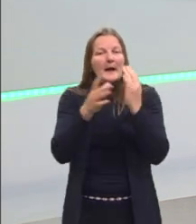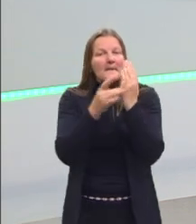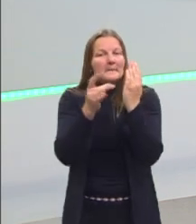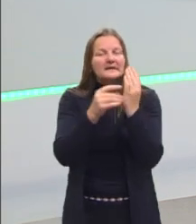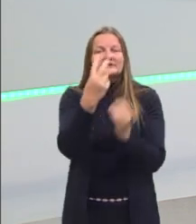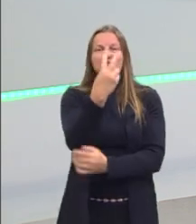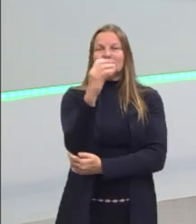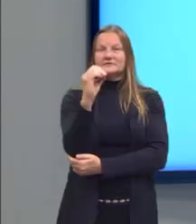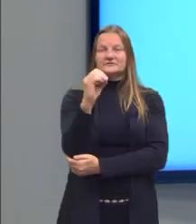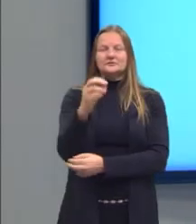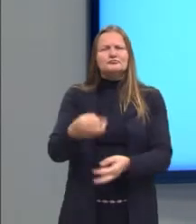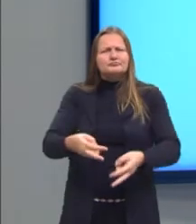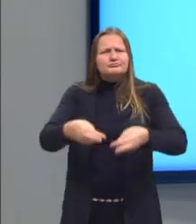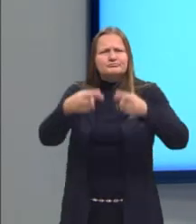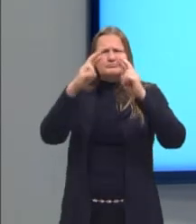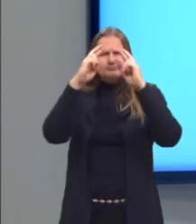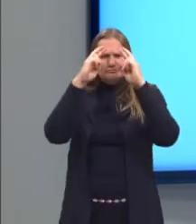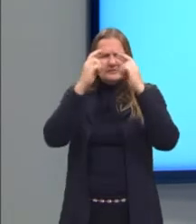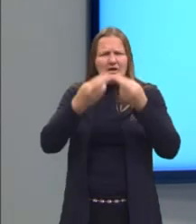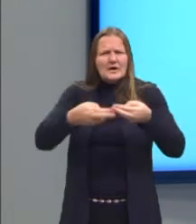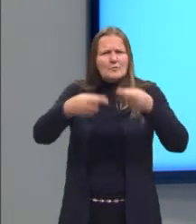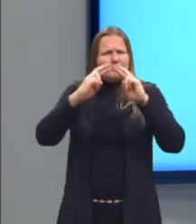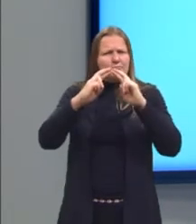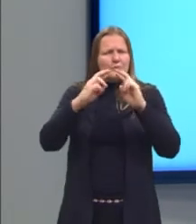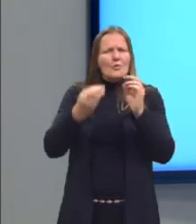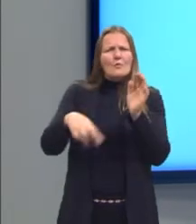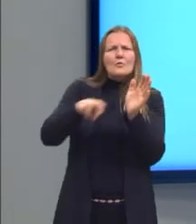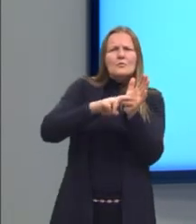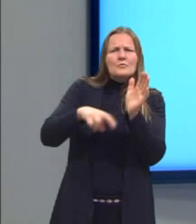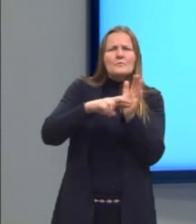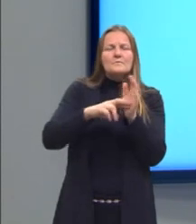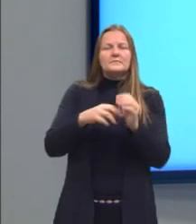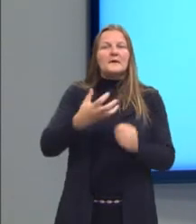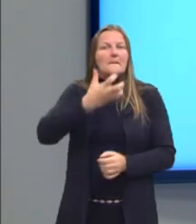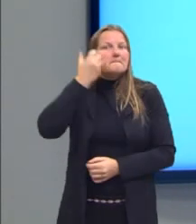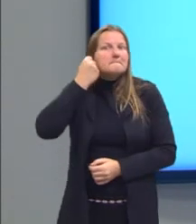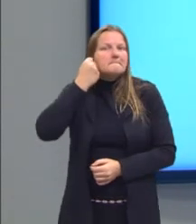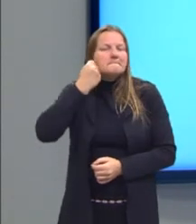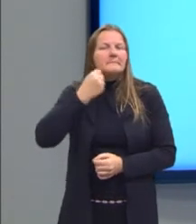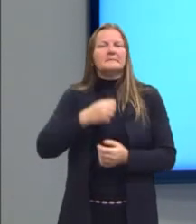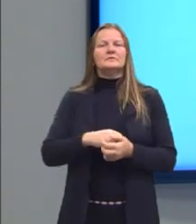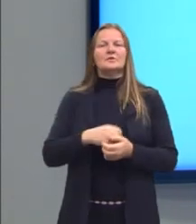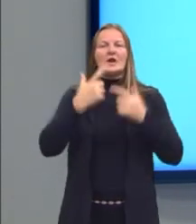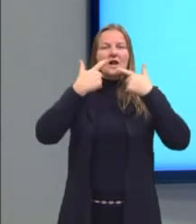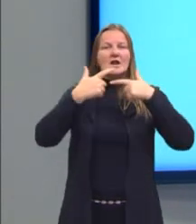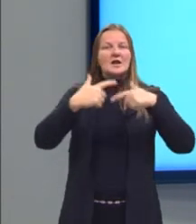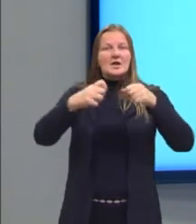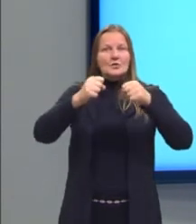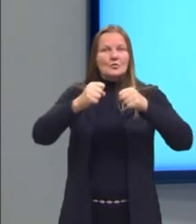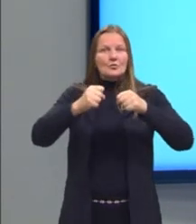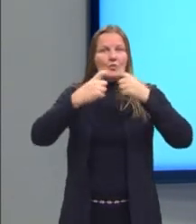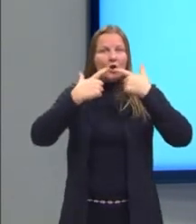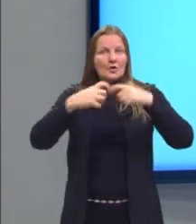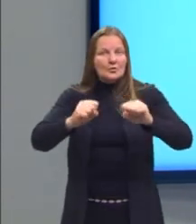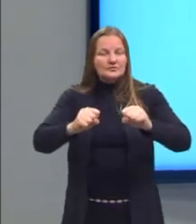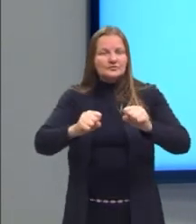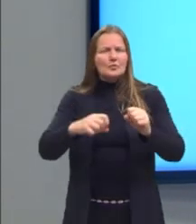Reconhecer a importância do patrimônio linguístico para a preservação da memória e da identidade nacional.